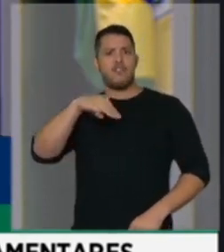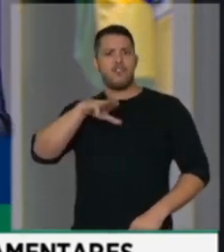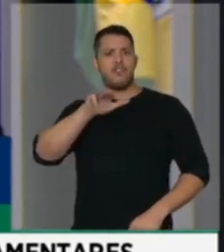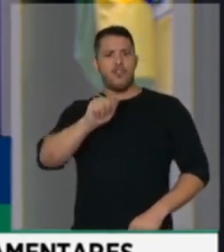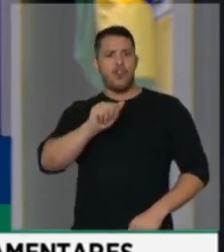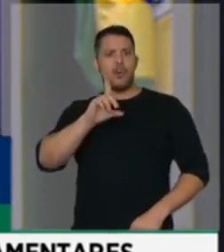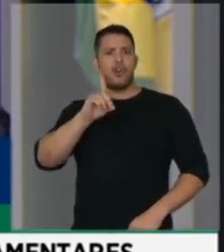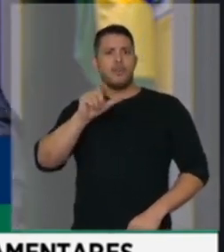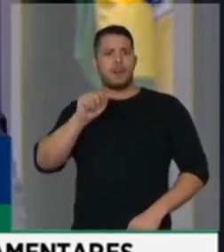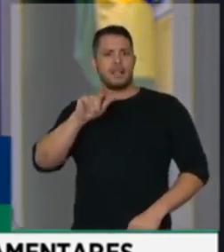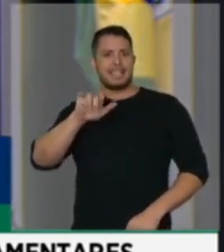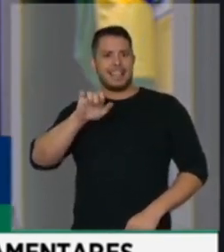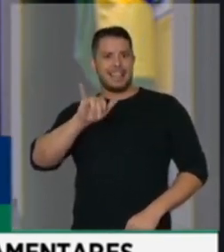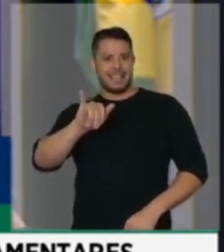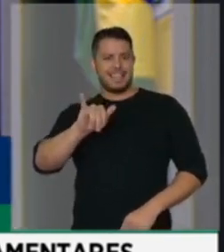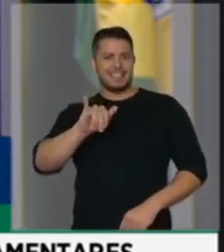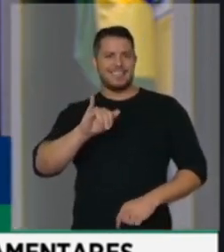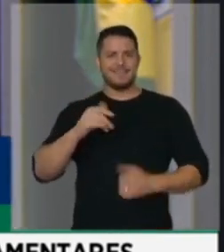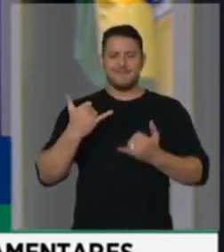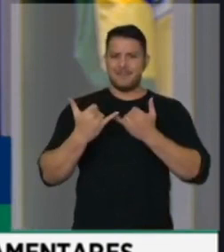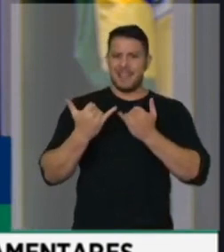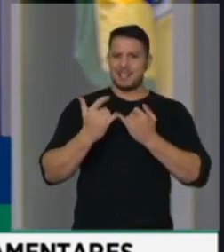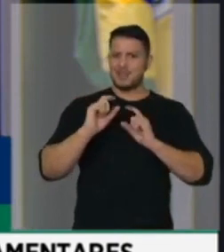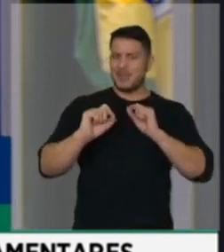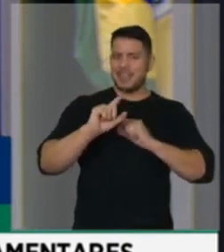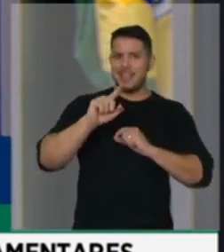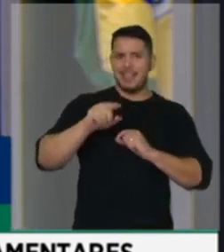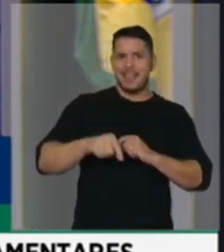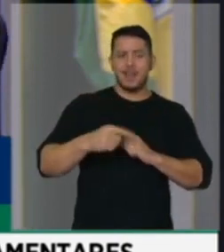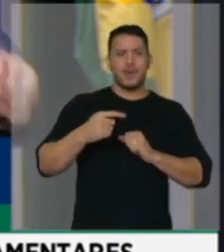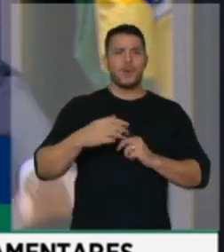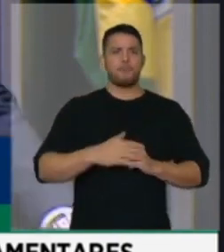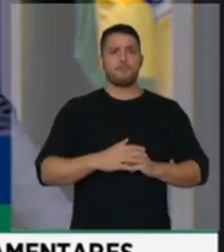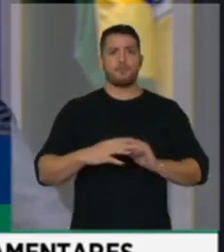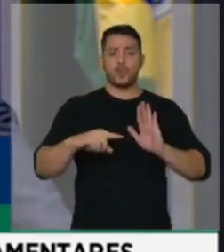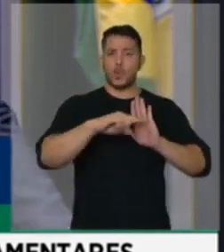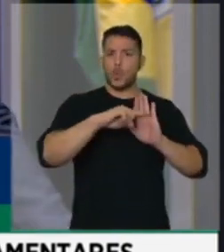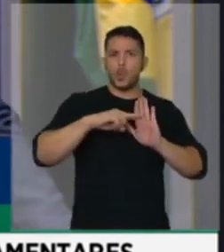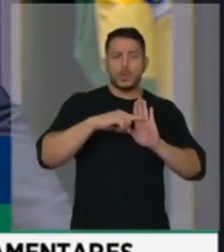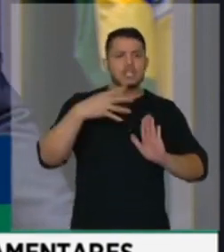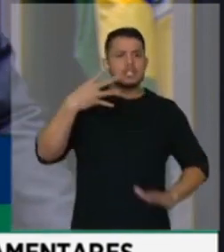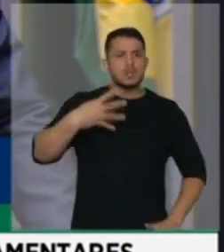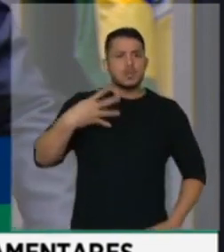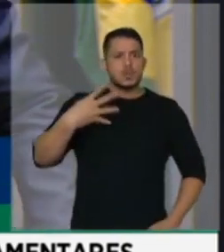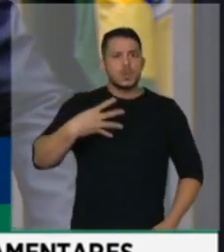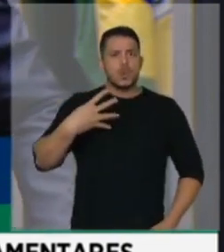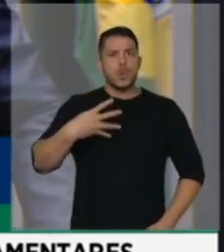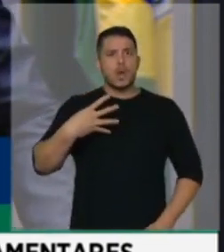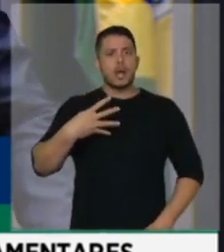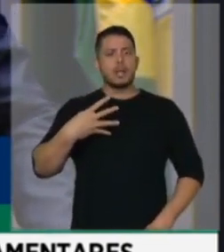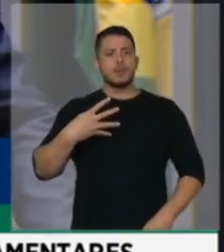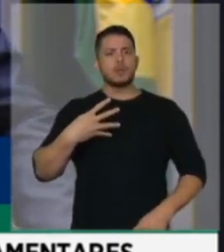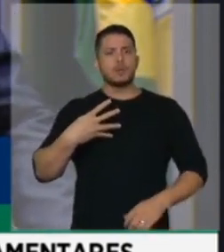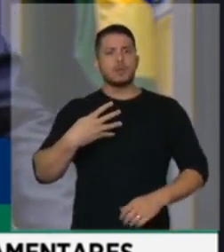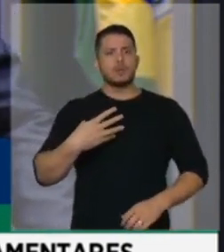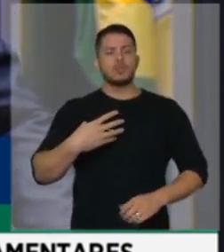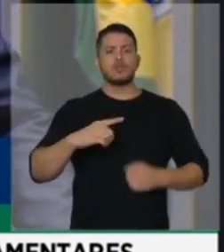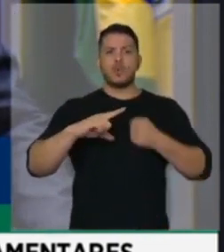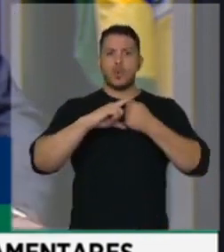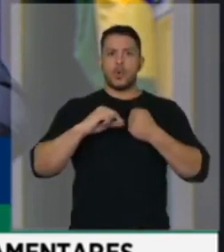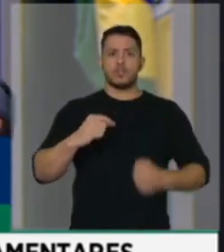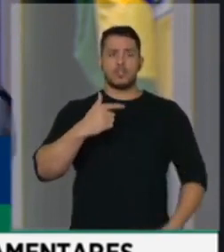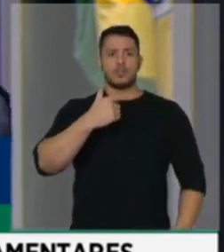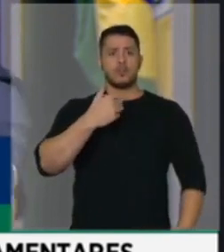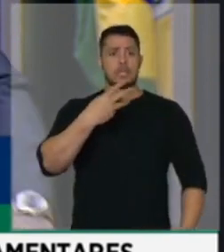querer fazer malabarismo jurídico para querer que o inciso 4º do 324 do Código de Processo Penal possa estar